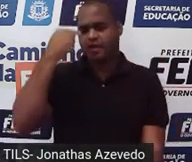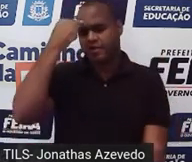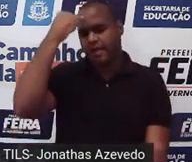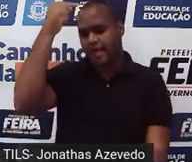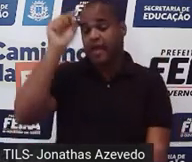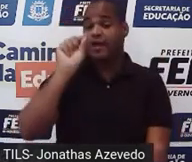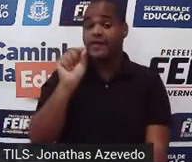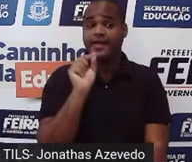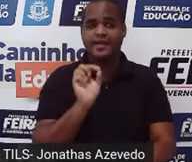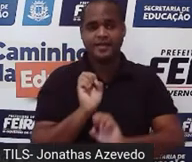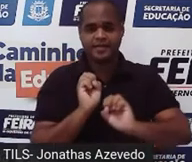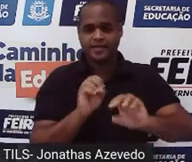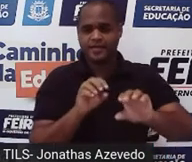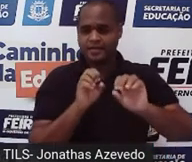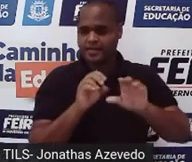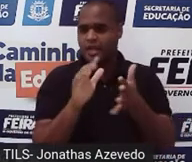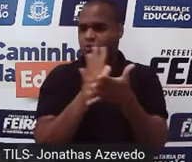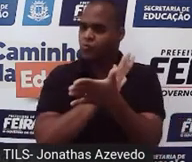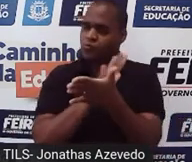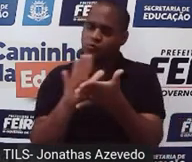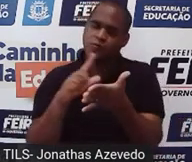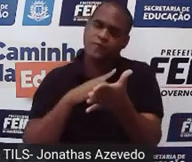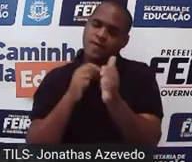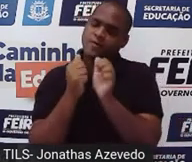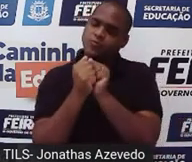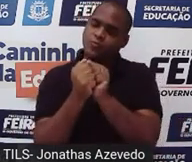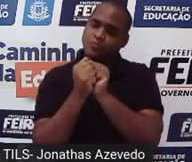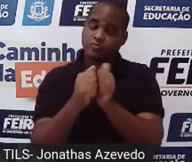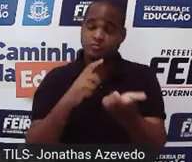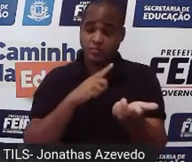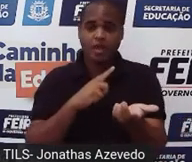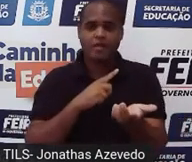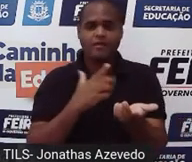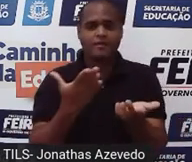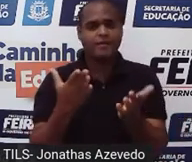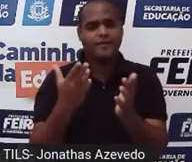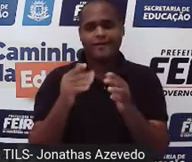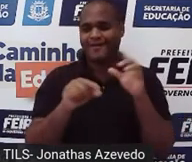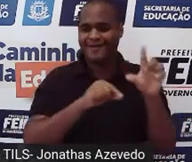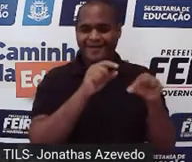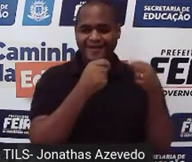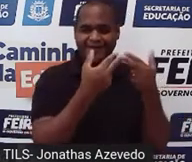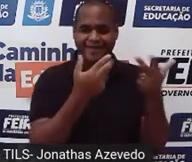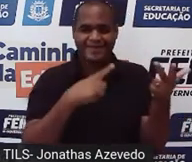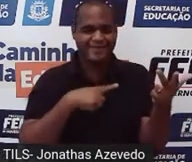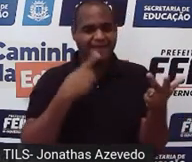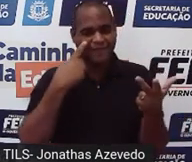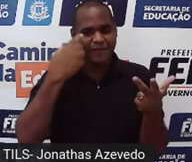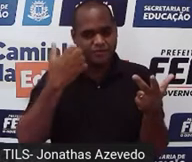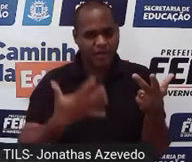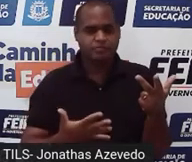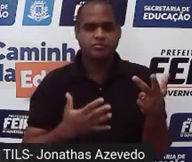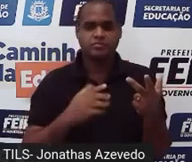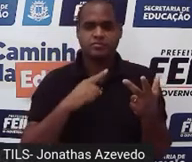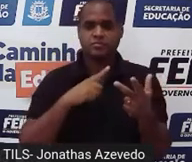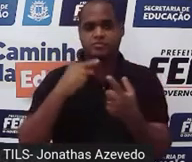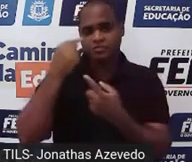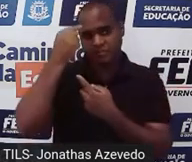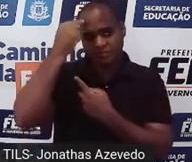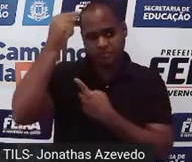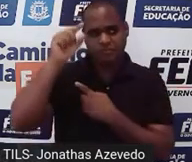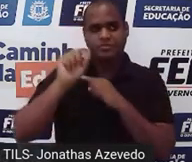de nossas aulas que você já deve ter acompanhado por aqui. Então, com mais detalhes, a gente já viu. A ideia aqui só foi